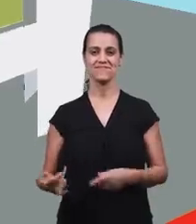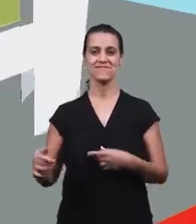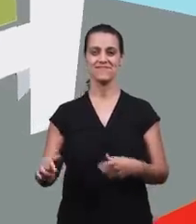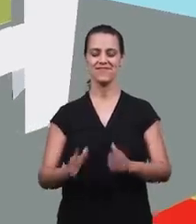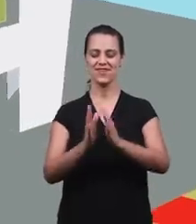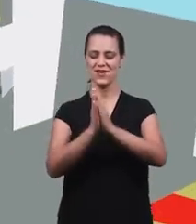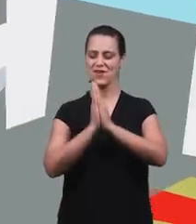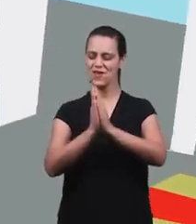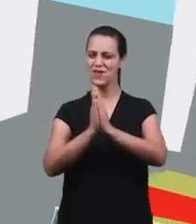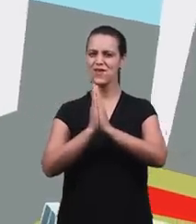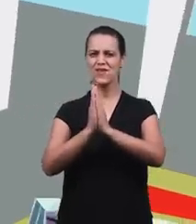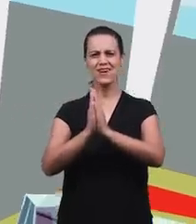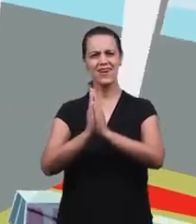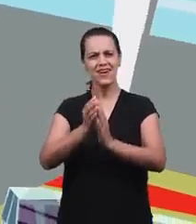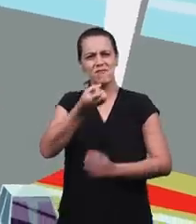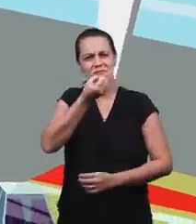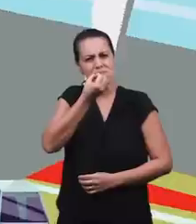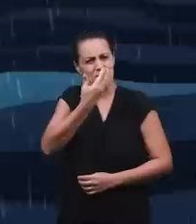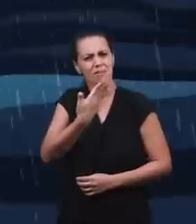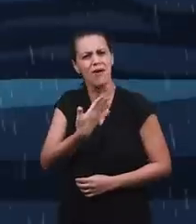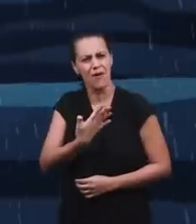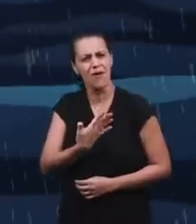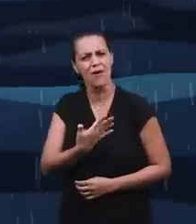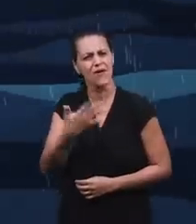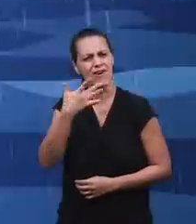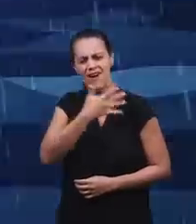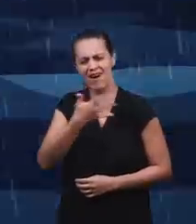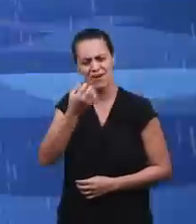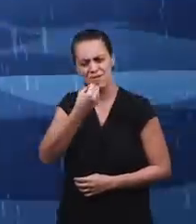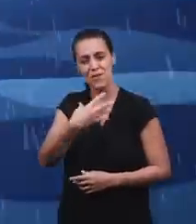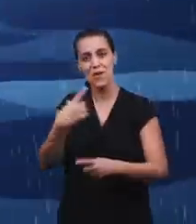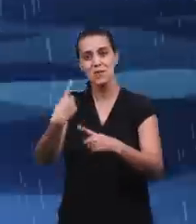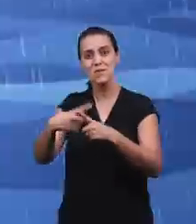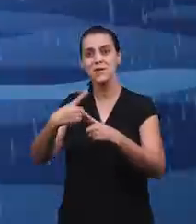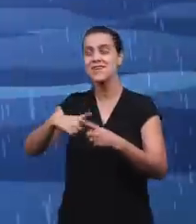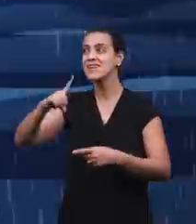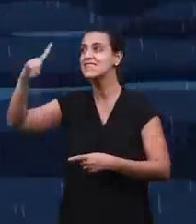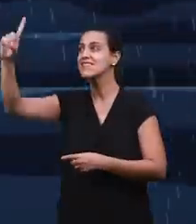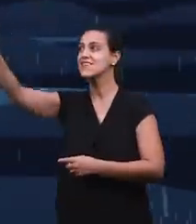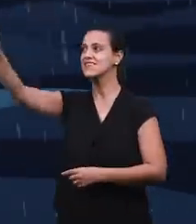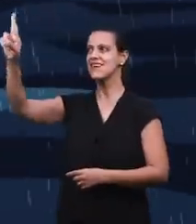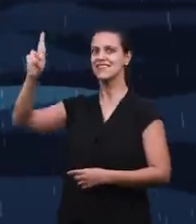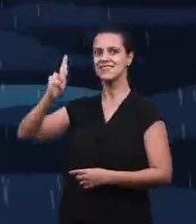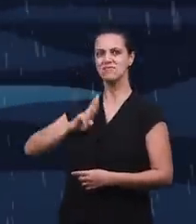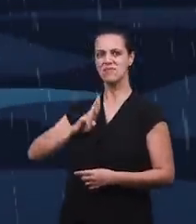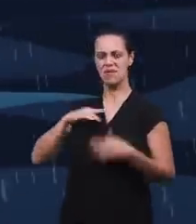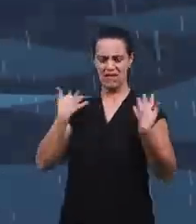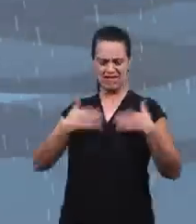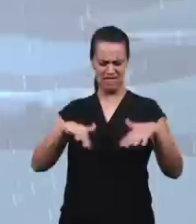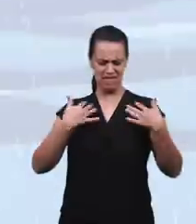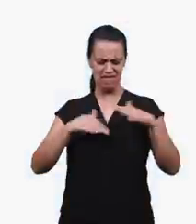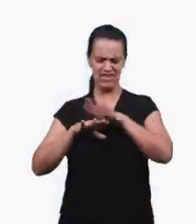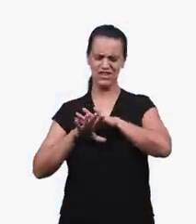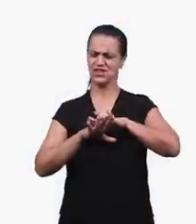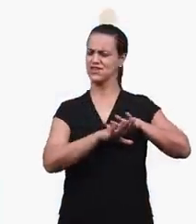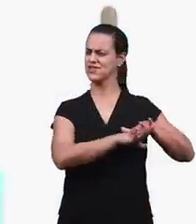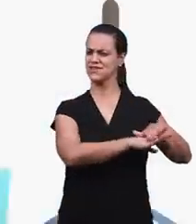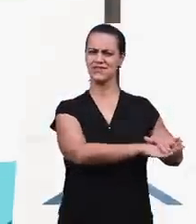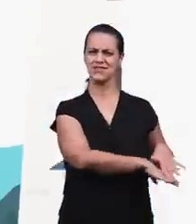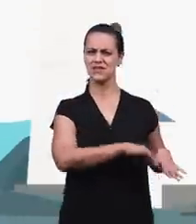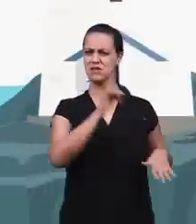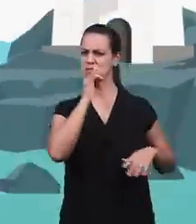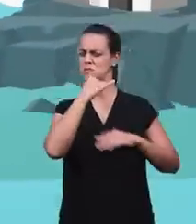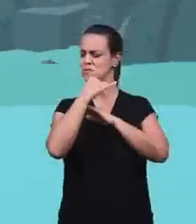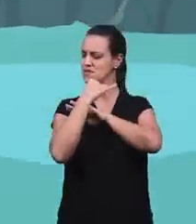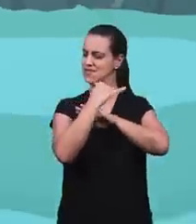Ora faz bem Ora faz bem O nosso Deus responde Retira a aflição